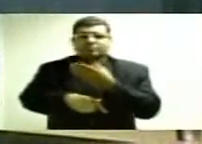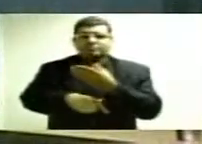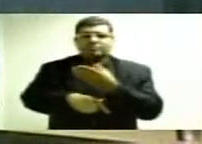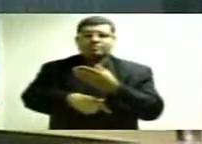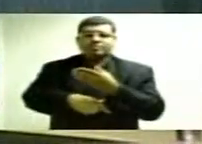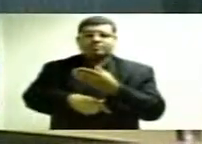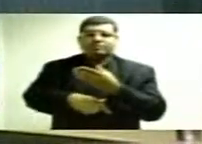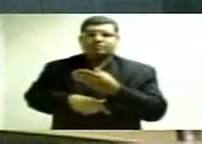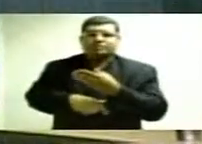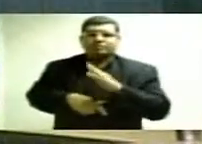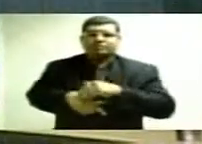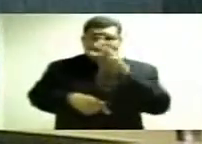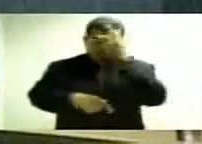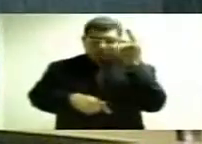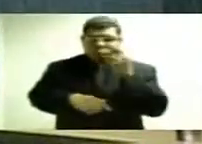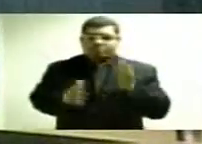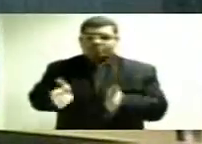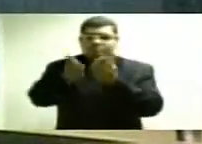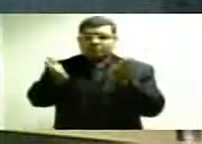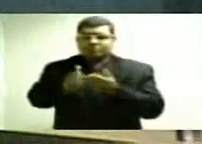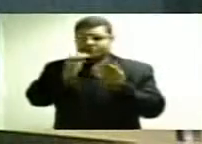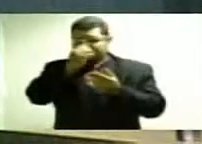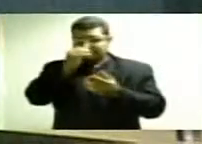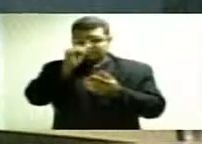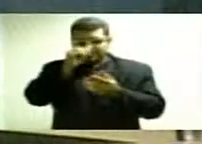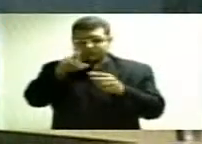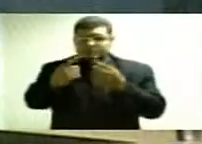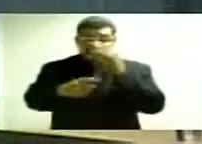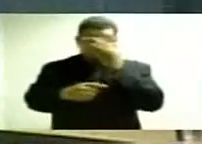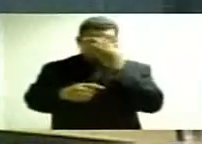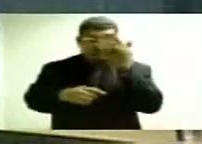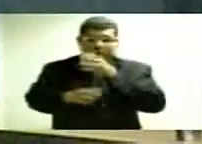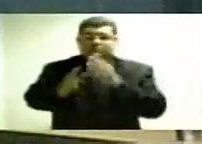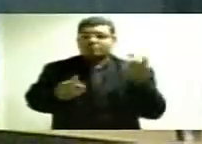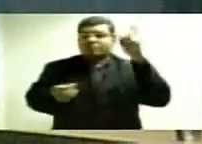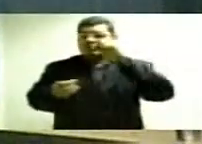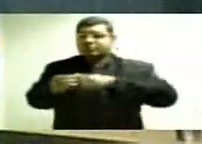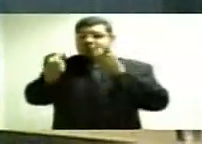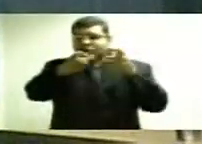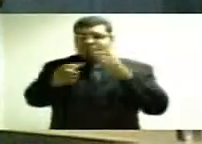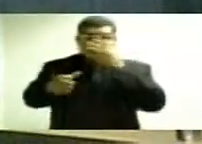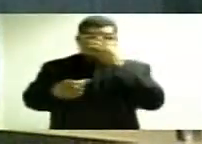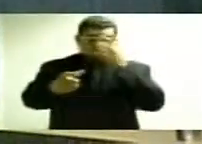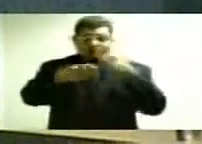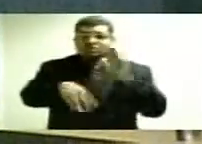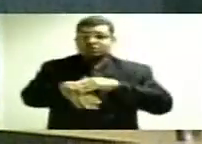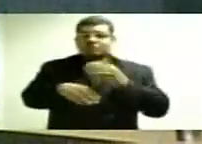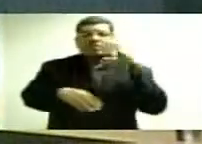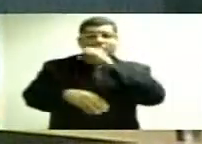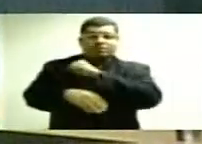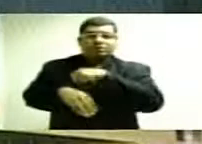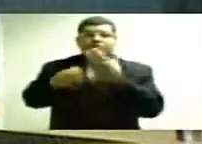condena mais pessoas à miséria. Mas o impacto disso já chegou em outros locais, em locais mais